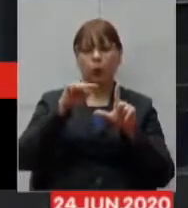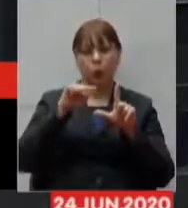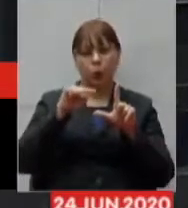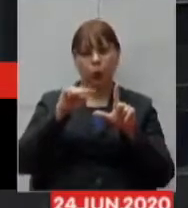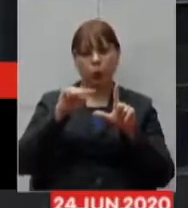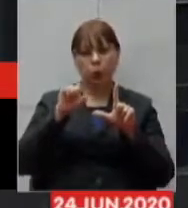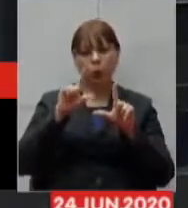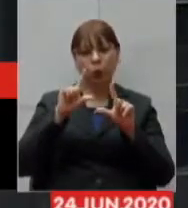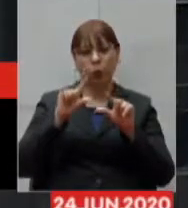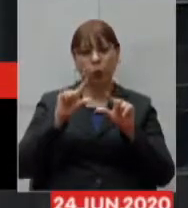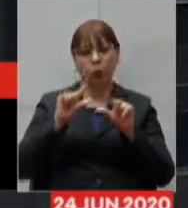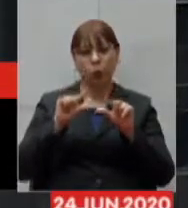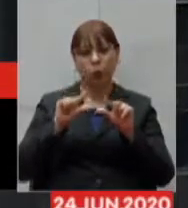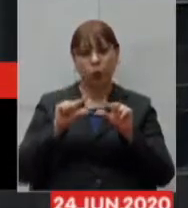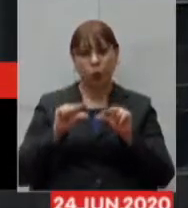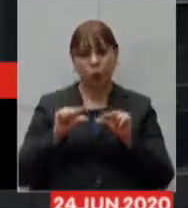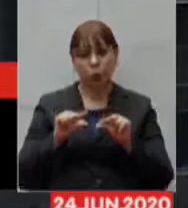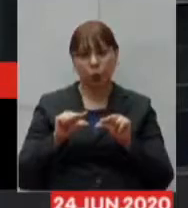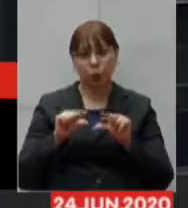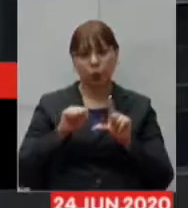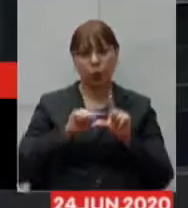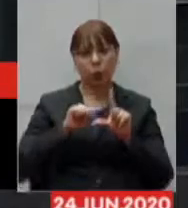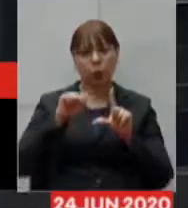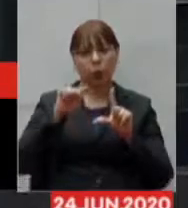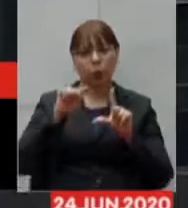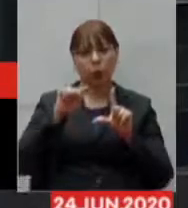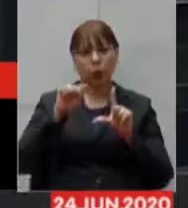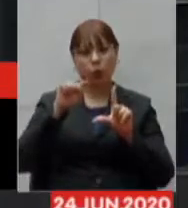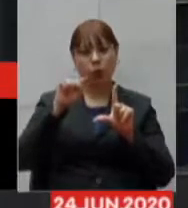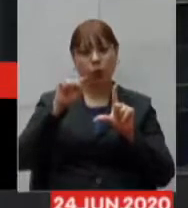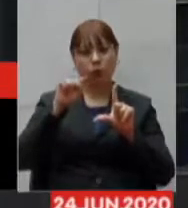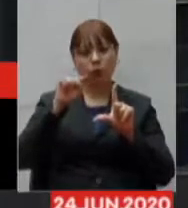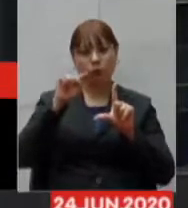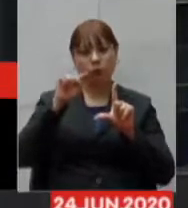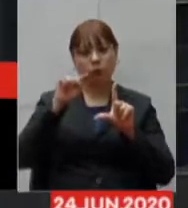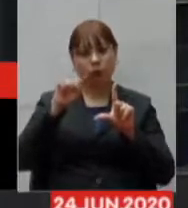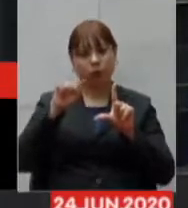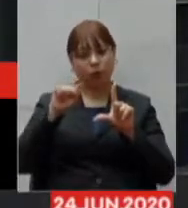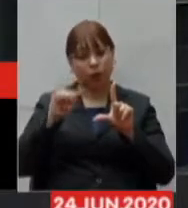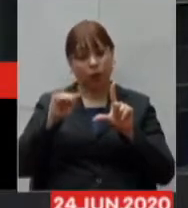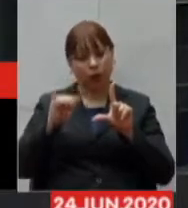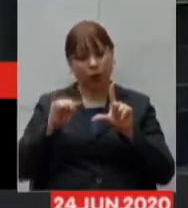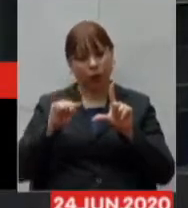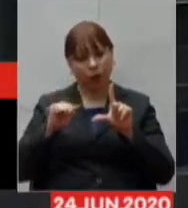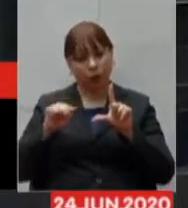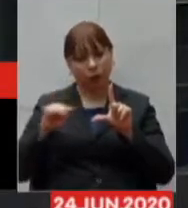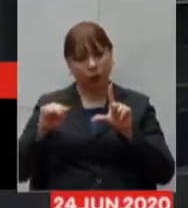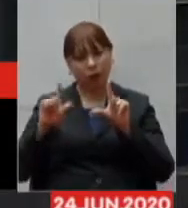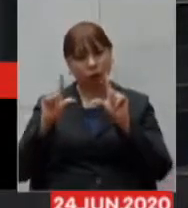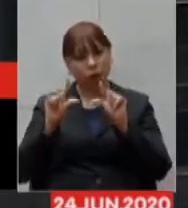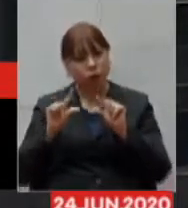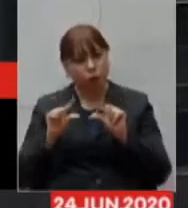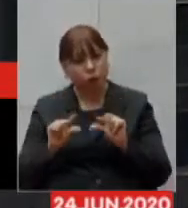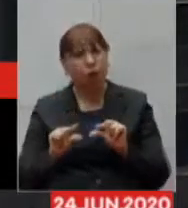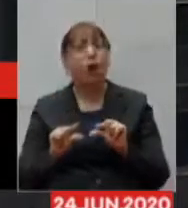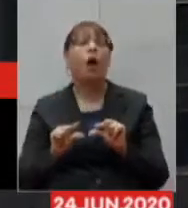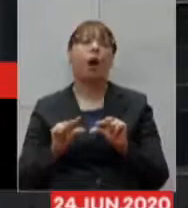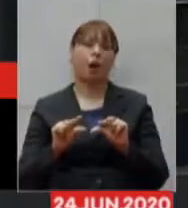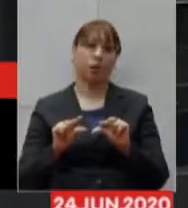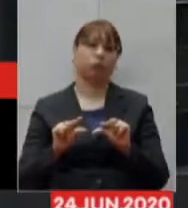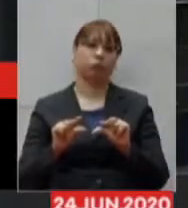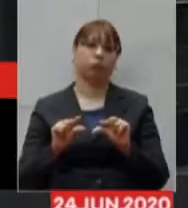e o pico foi se distanciando, nós fomos